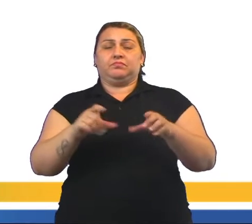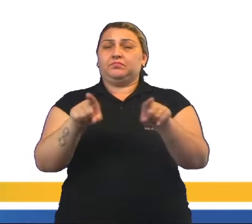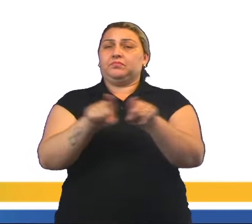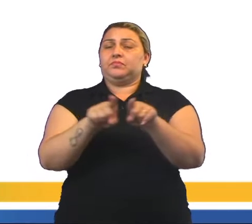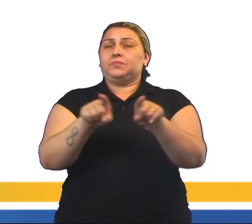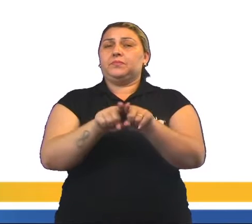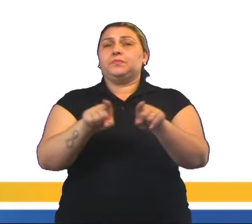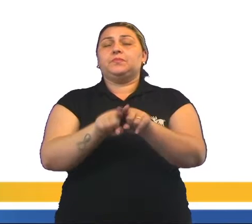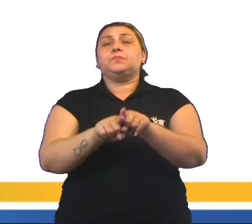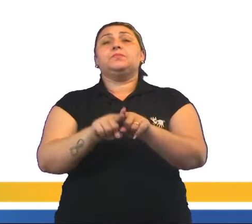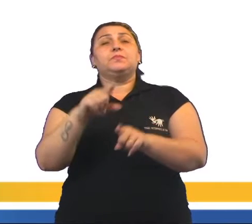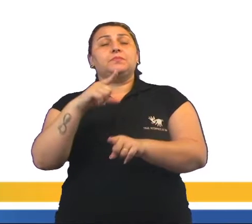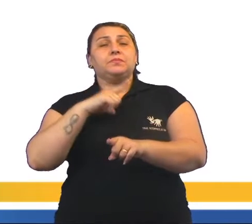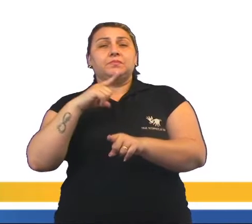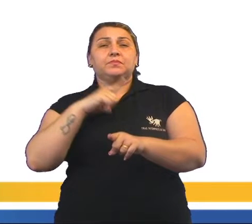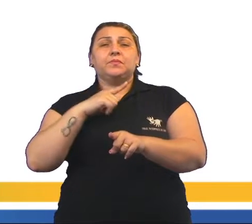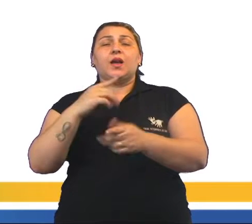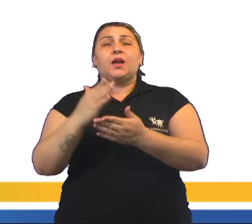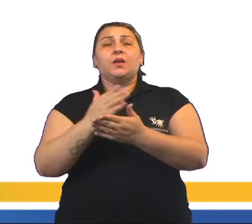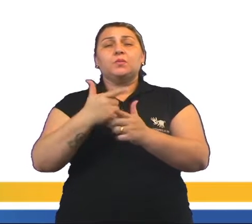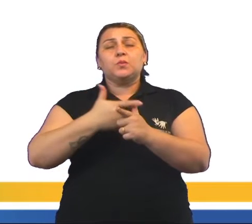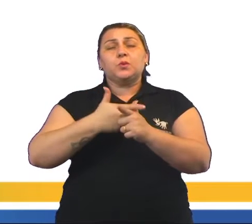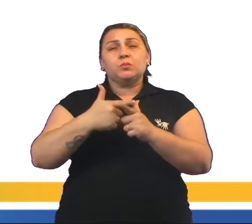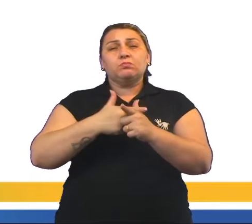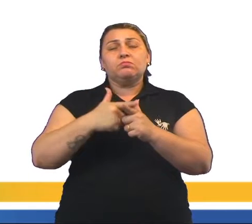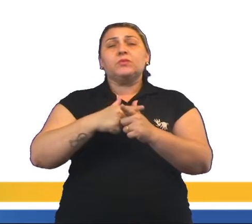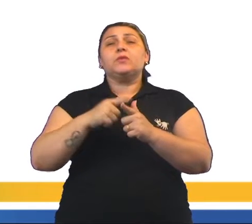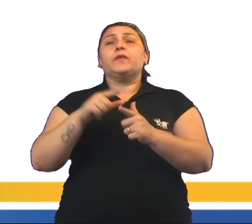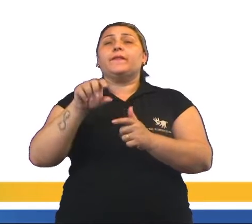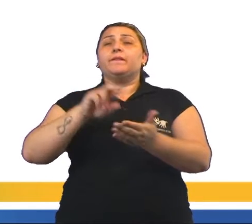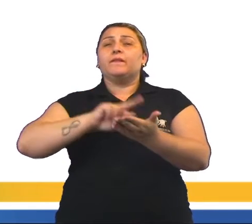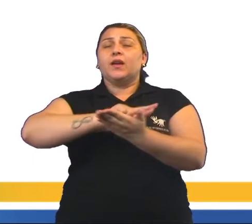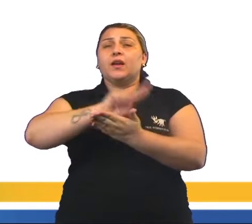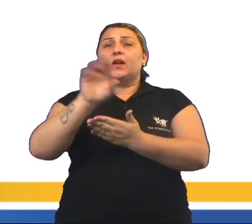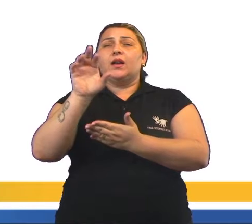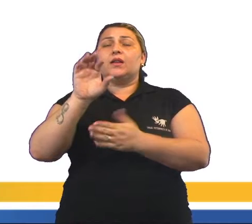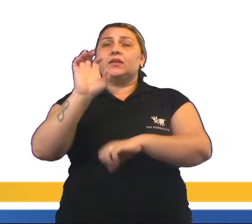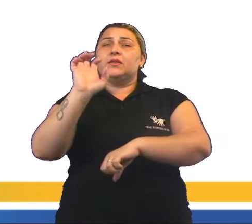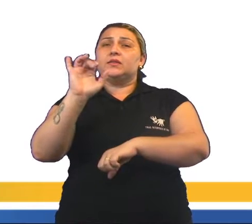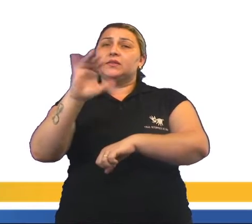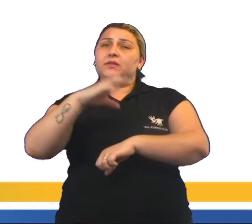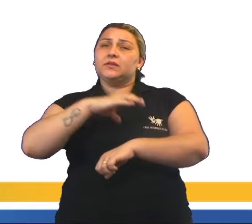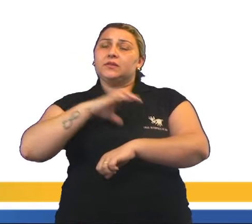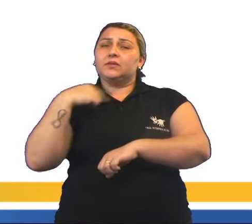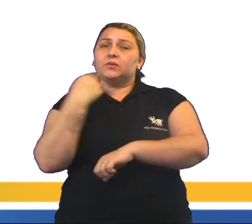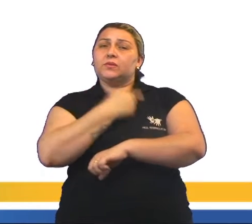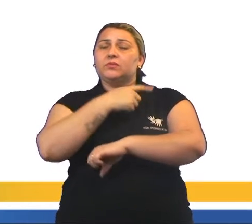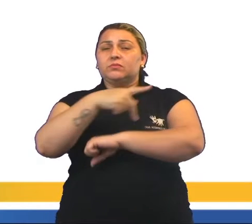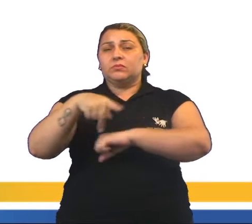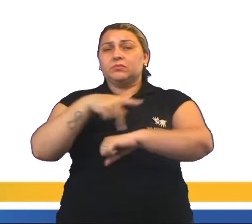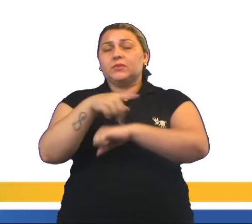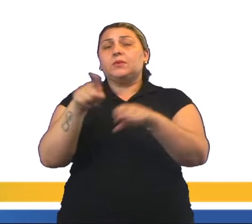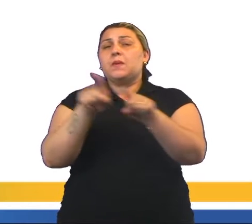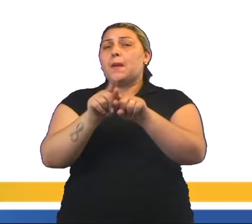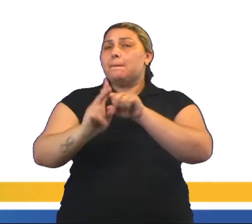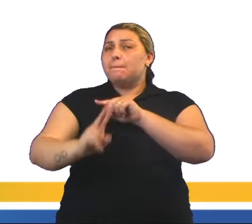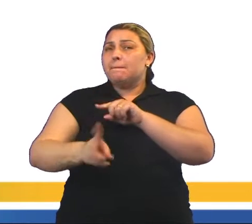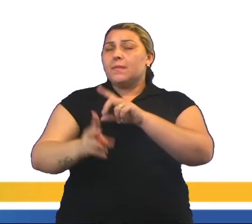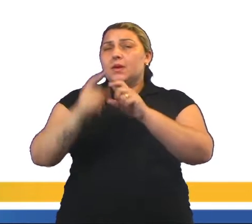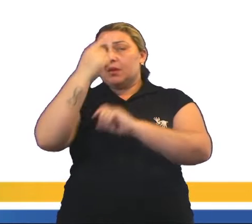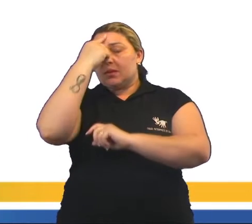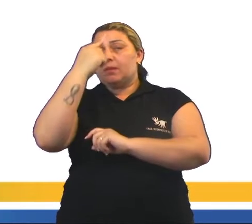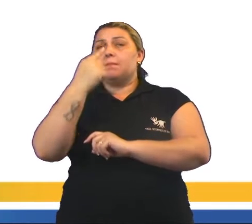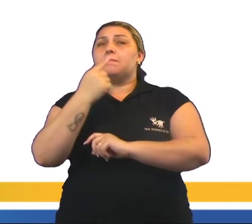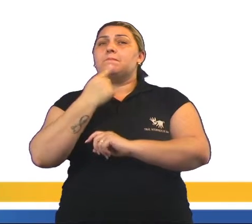situação existente em várias cidades do nosso país. Em contrapartida, a mesma imagem,